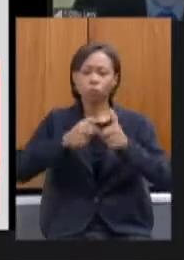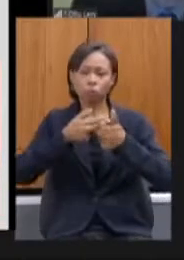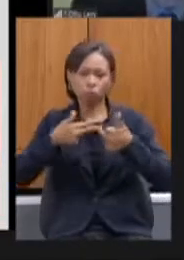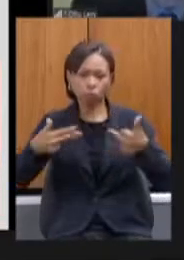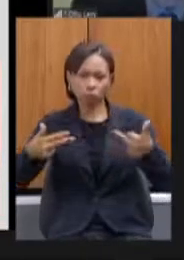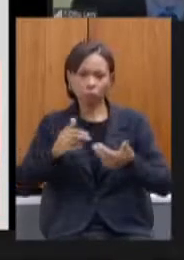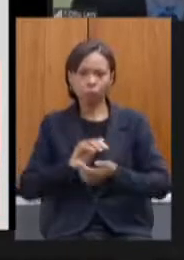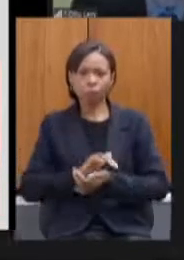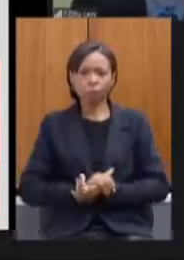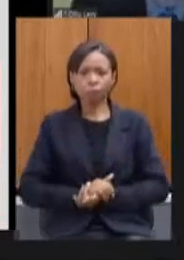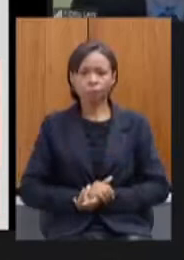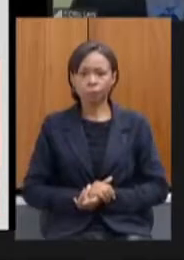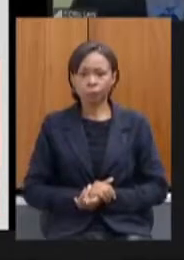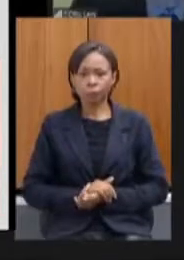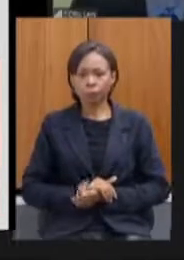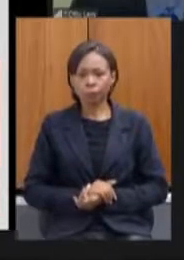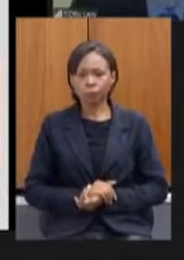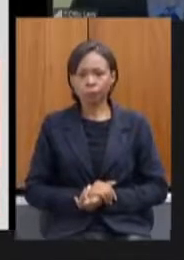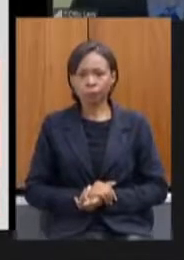próximo por favor